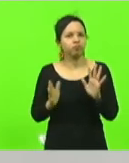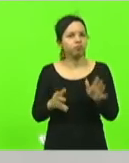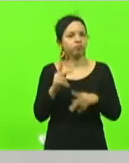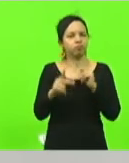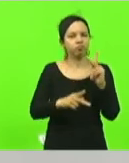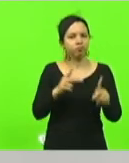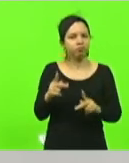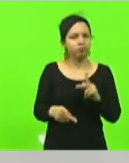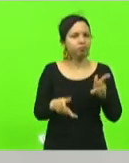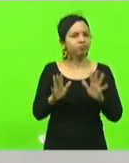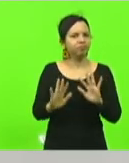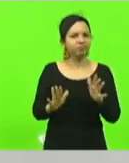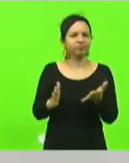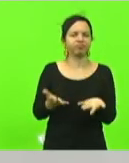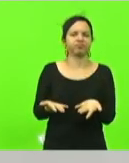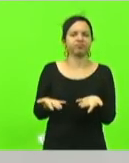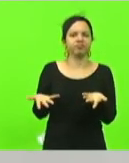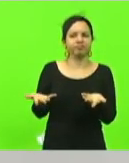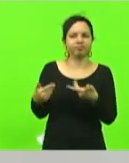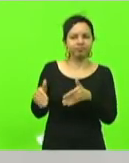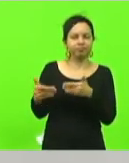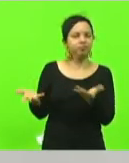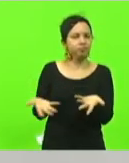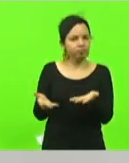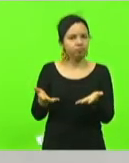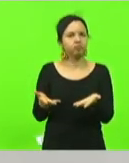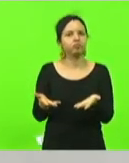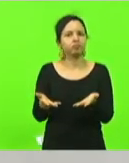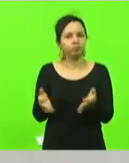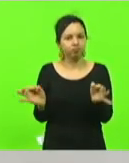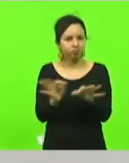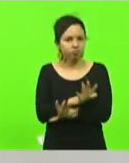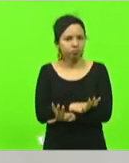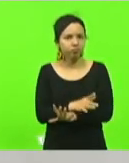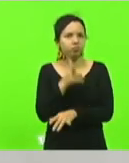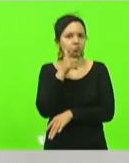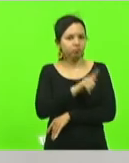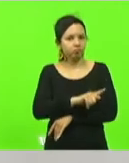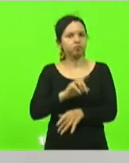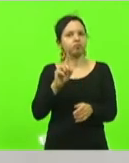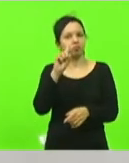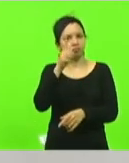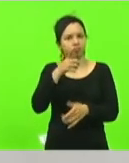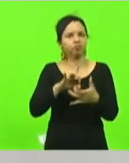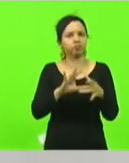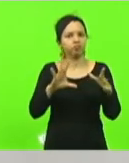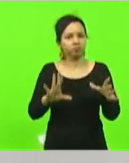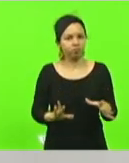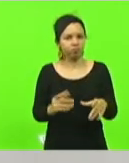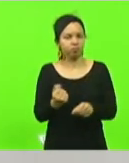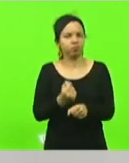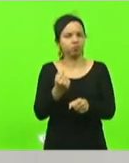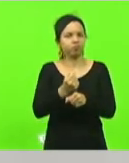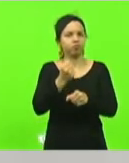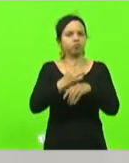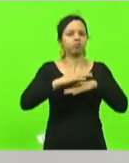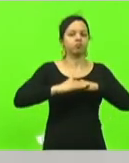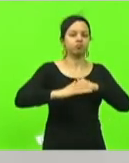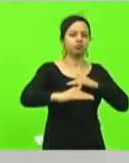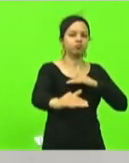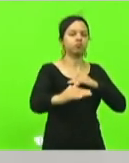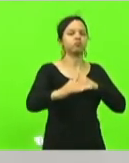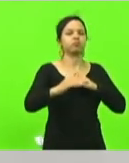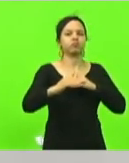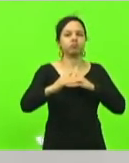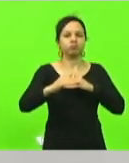mas agora a concretização através da ordem de serviço para asfaltamento da Serra do Corvo Branco contemplando